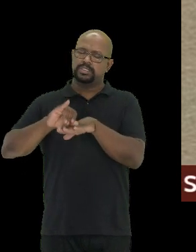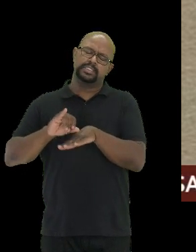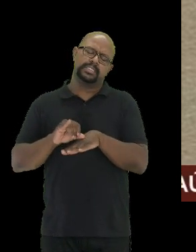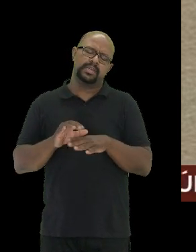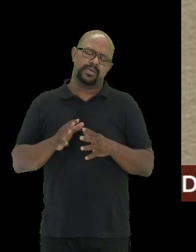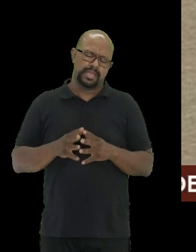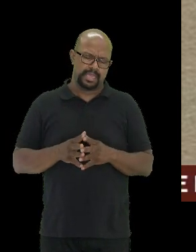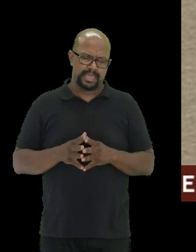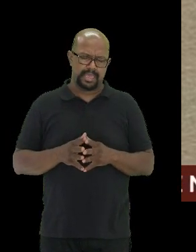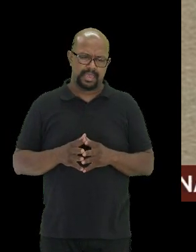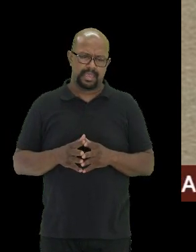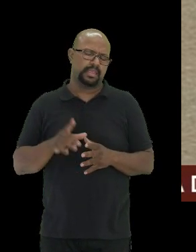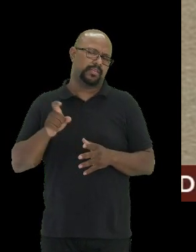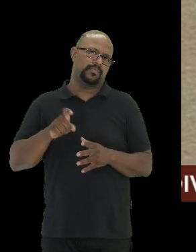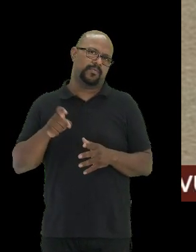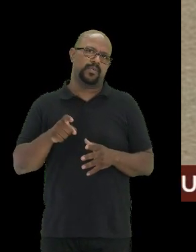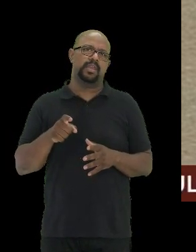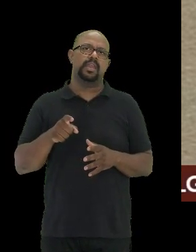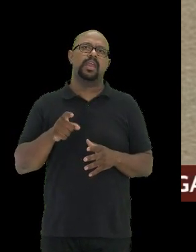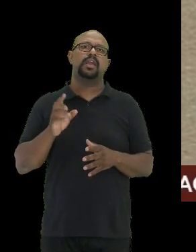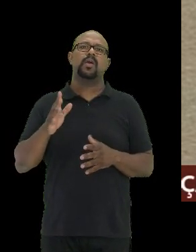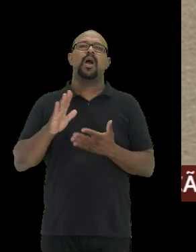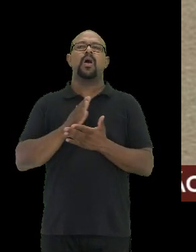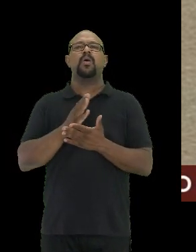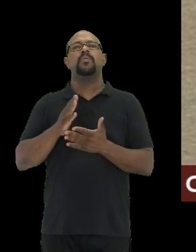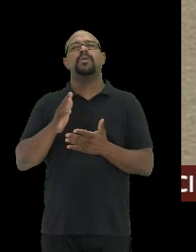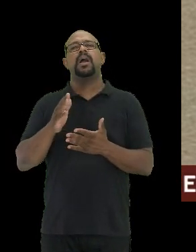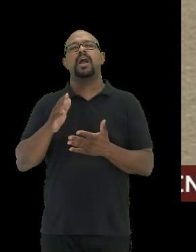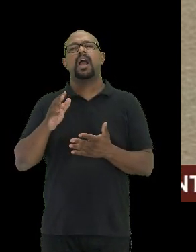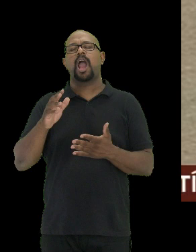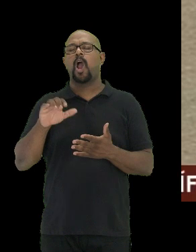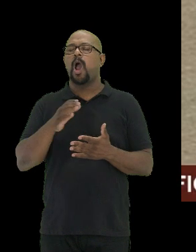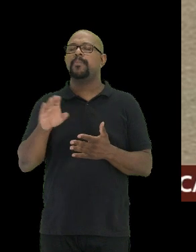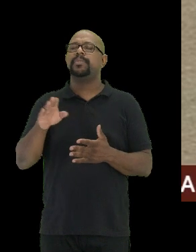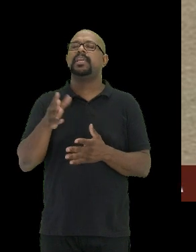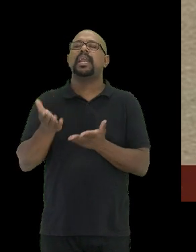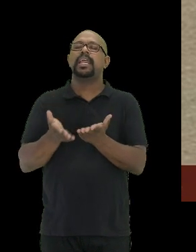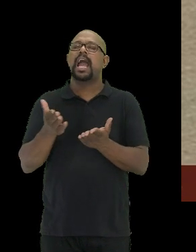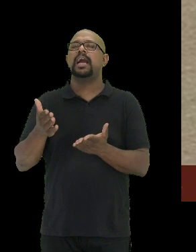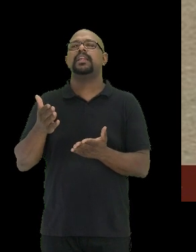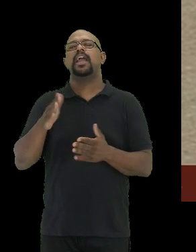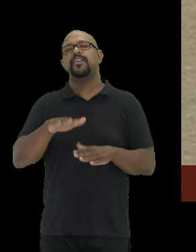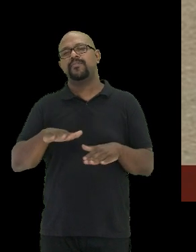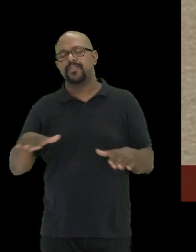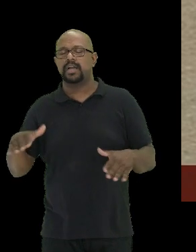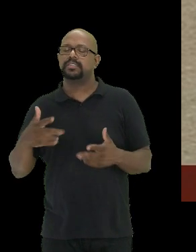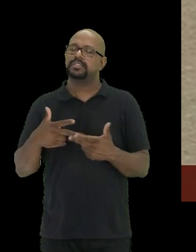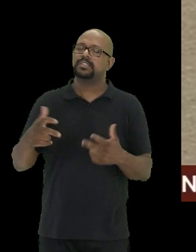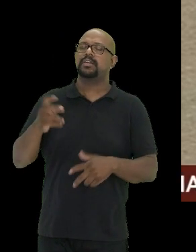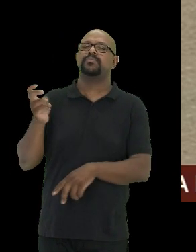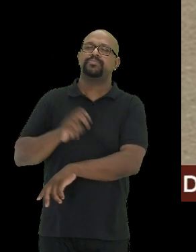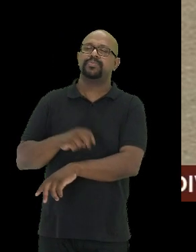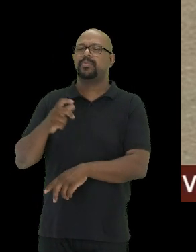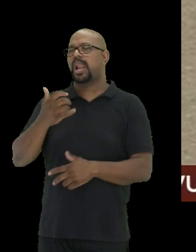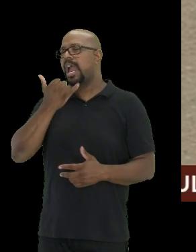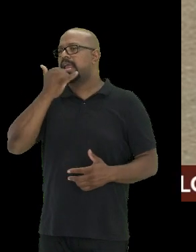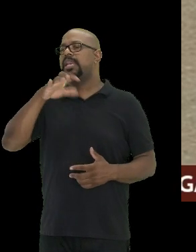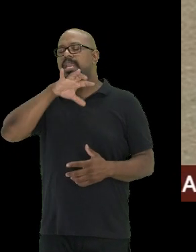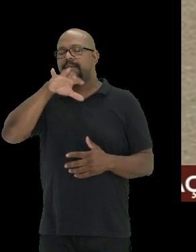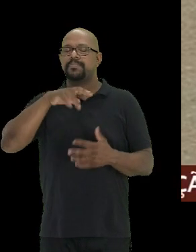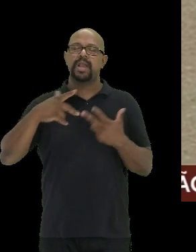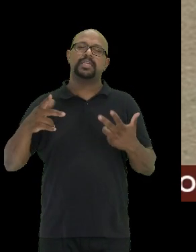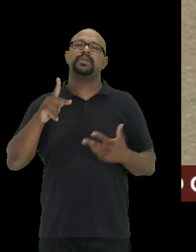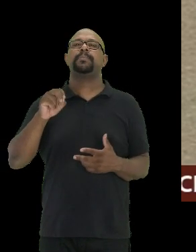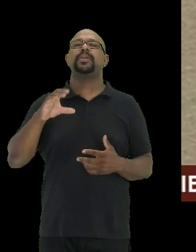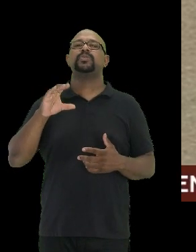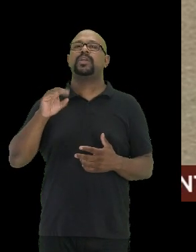que foi Cobrinhas Criadas, Infância, Trabalho Infantil e Acidente por Animais Peçonhentos. Em 2021, eu falei,